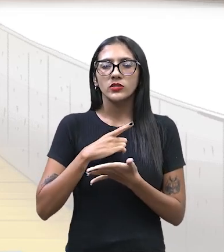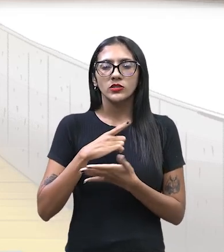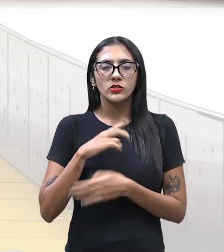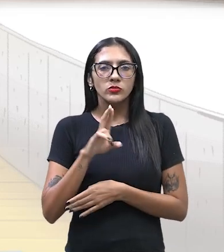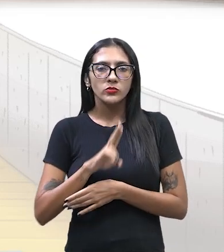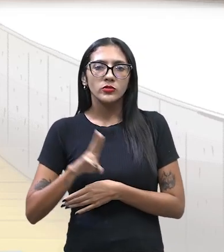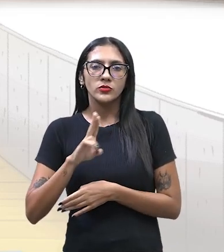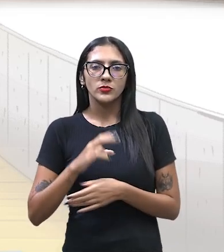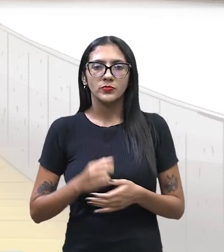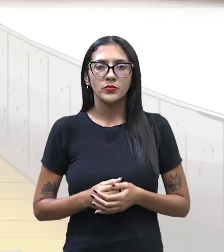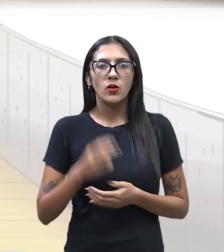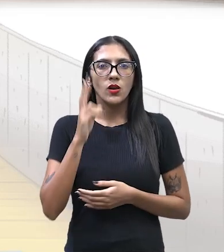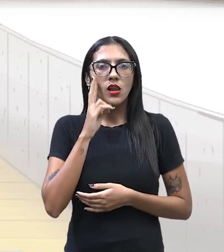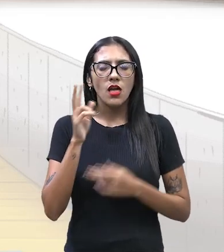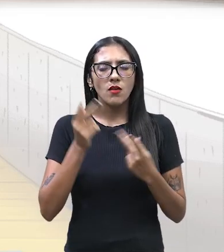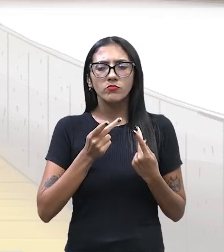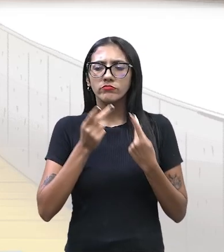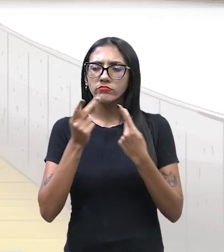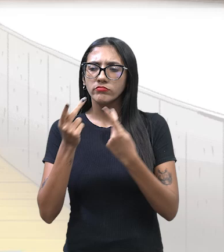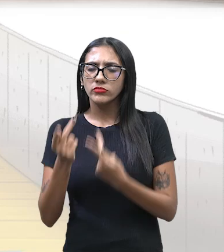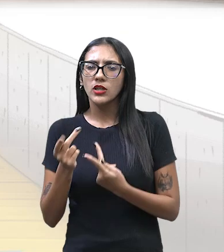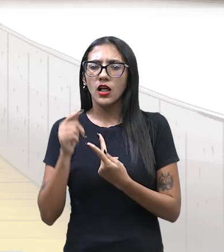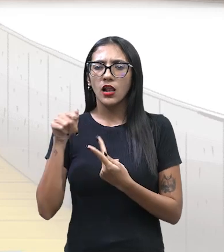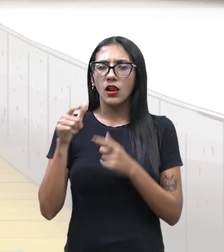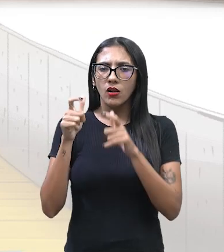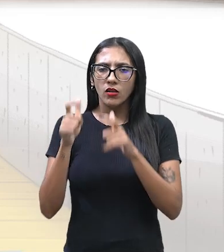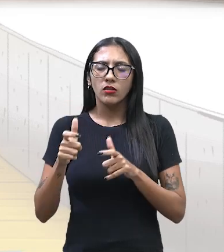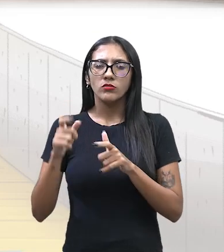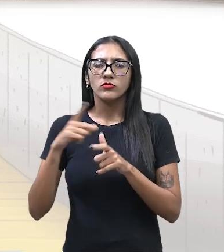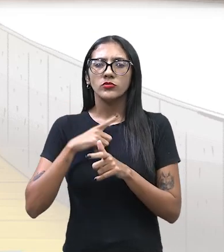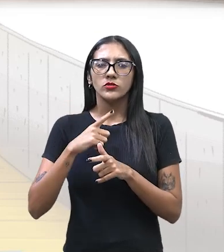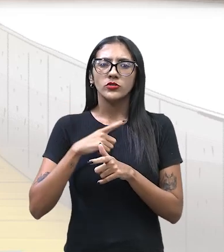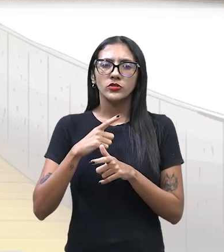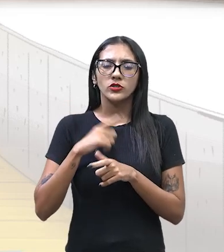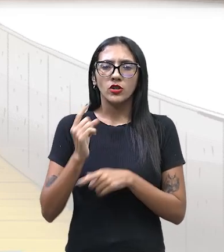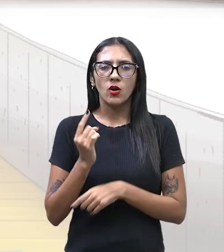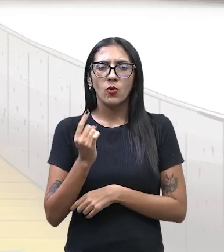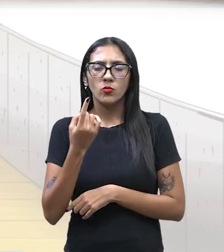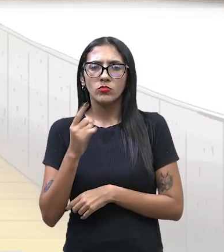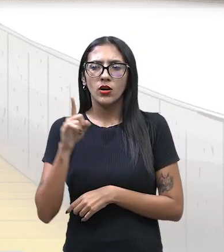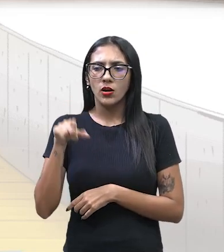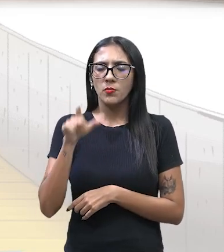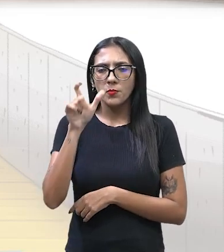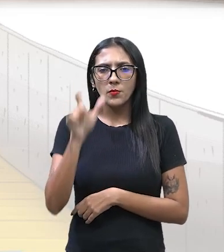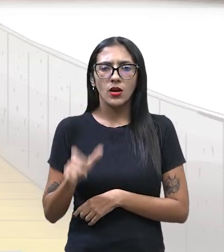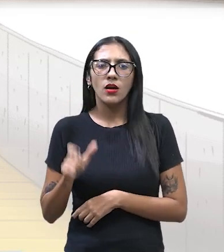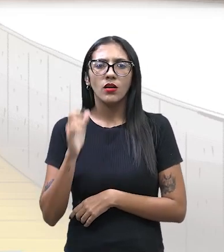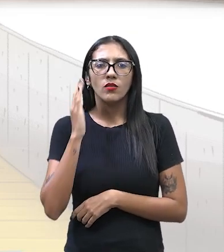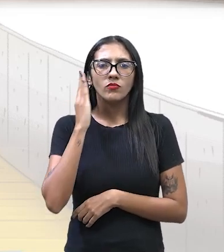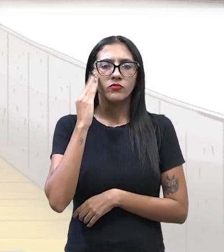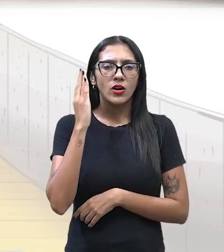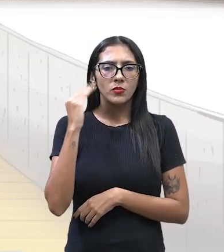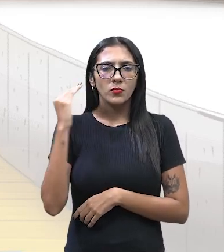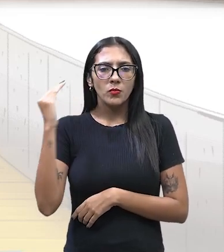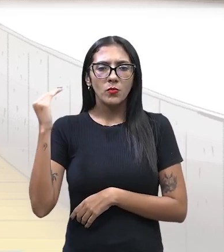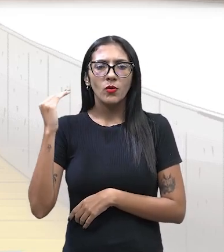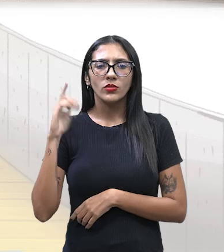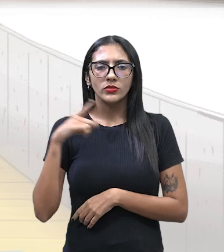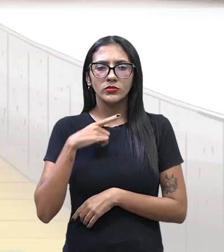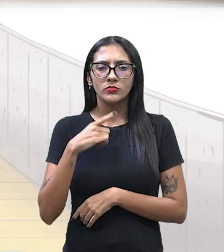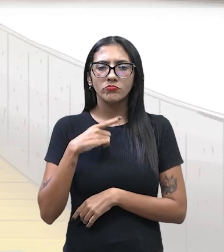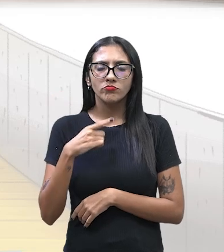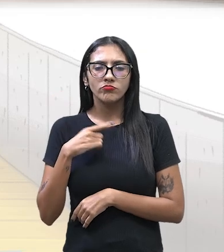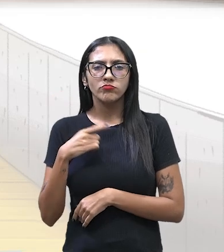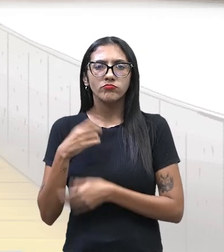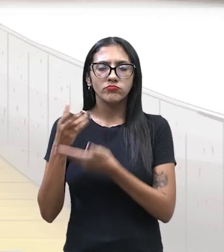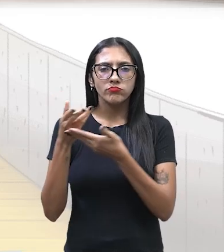viagem e lá estava uma famosa, né? Ela entrou num programa e